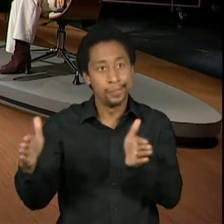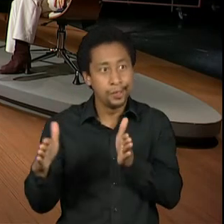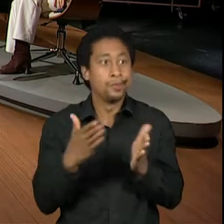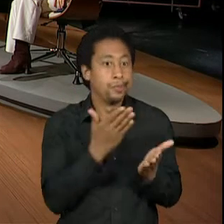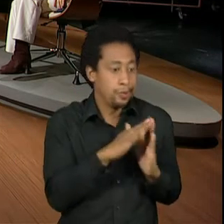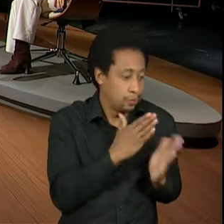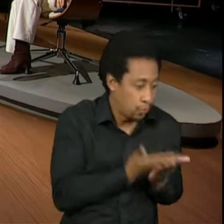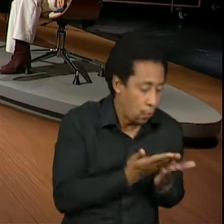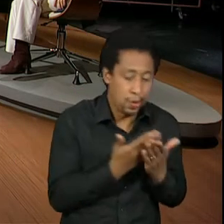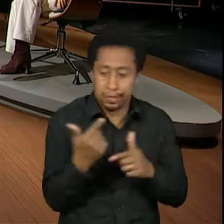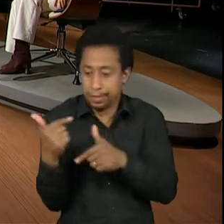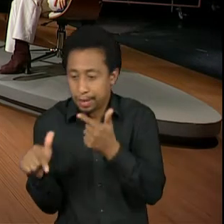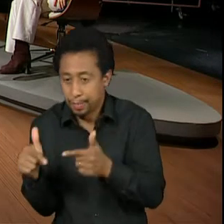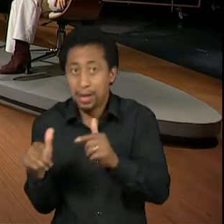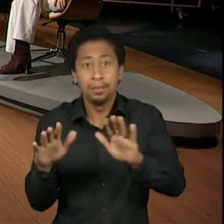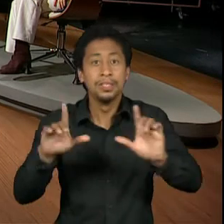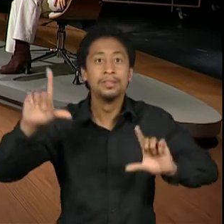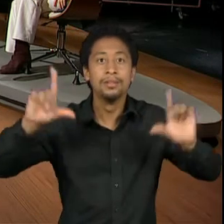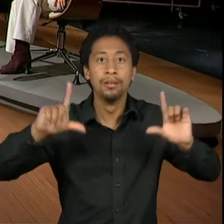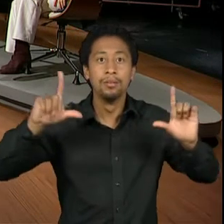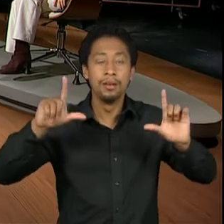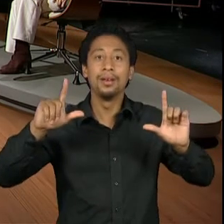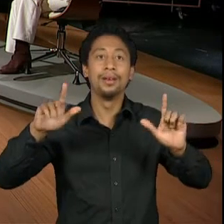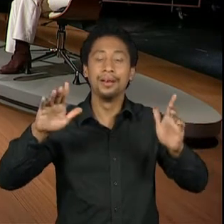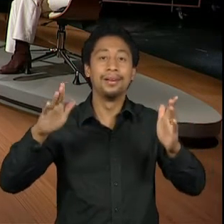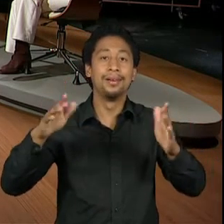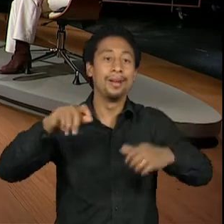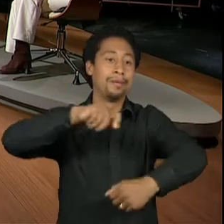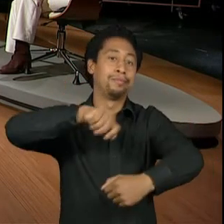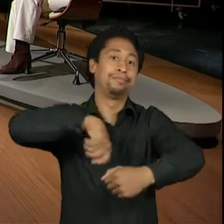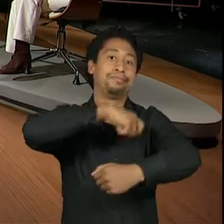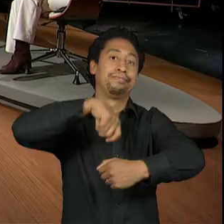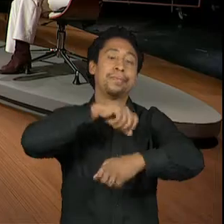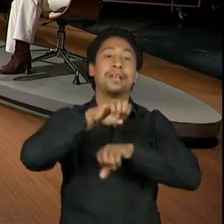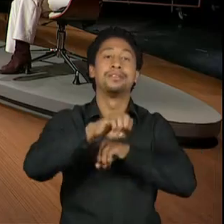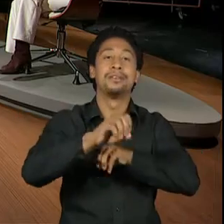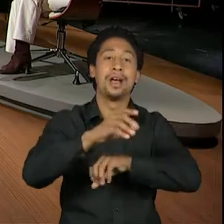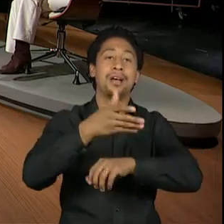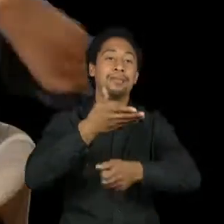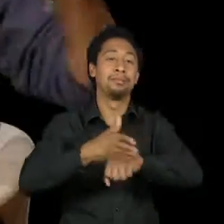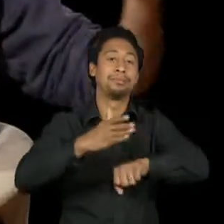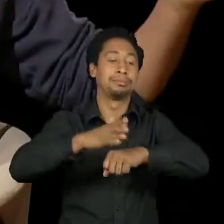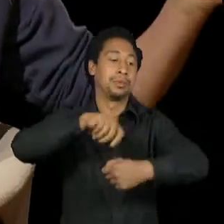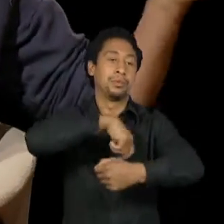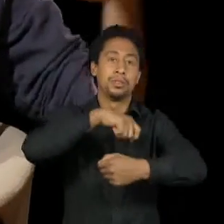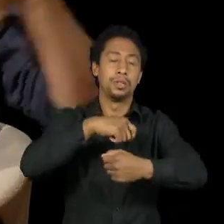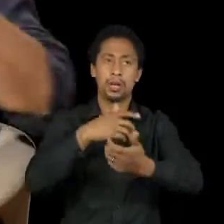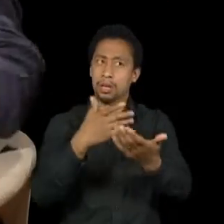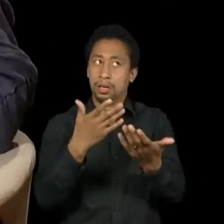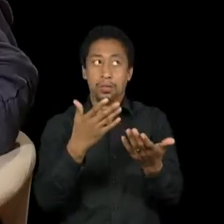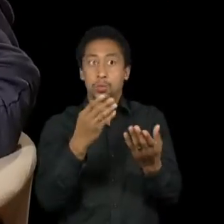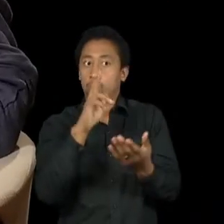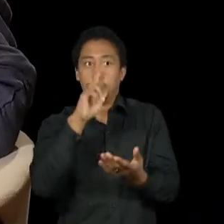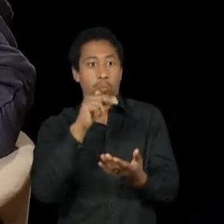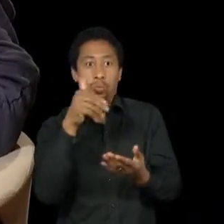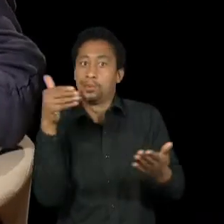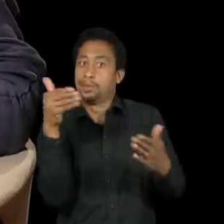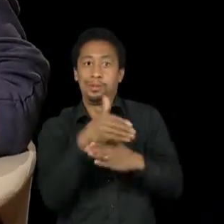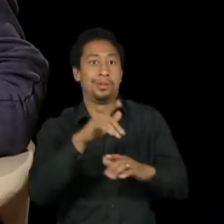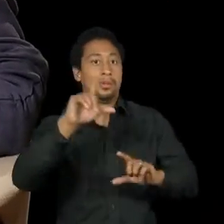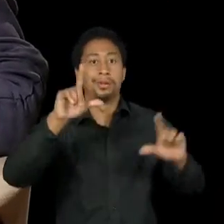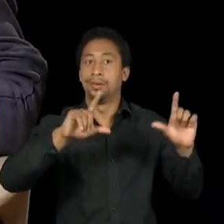E era um programa de culinária dirigido pelo Luiz Galon. Eu nunca tinha entrado no estúdio, estava lá o estúdio com a cozinha e tal.